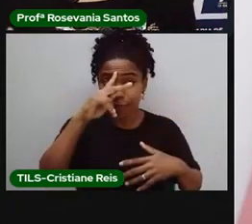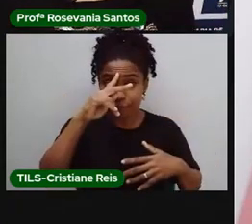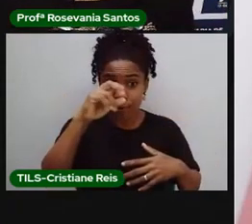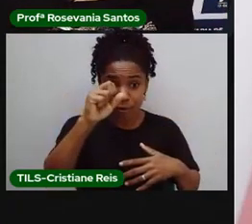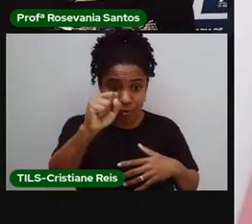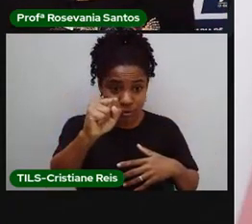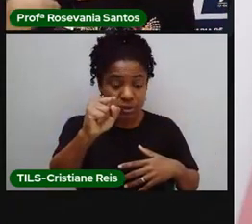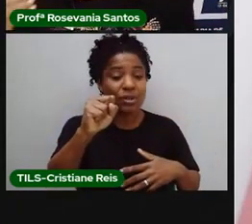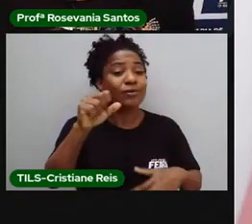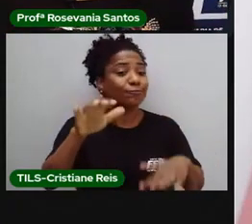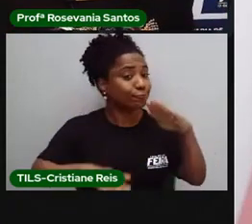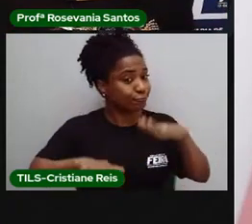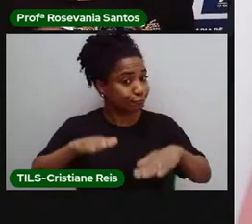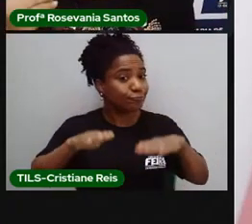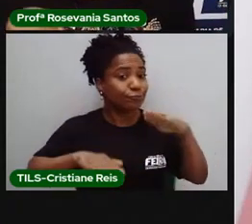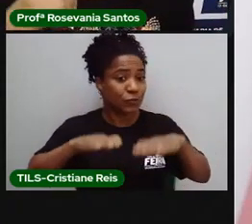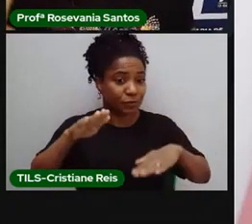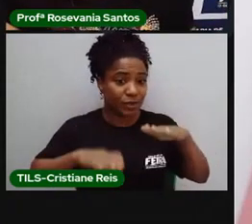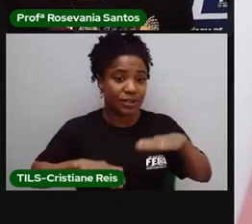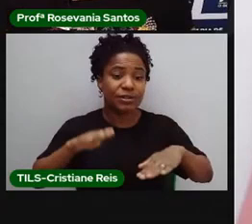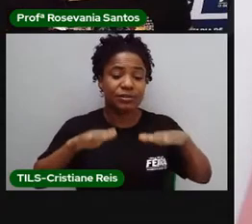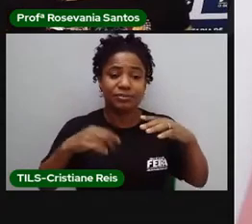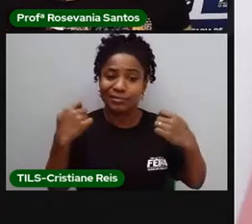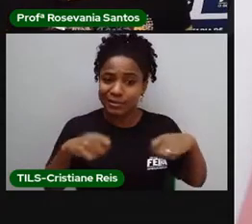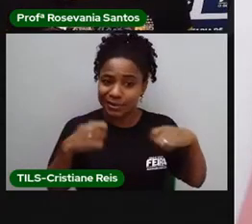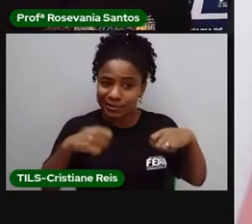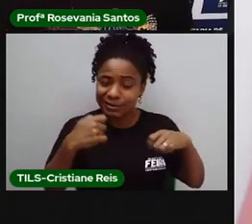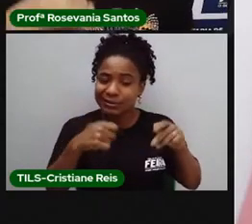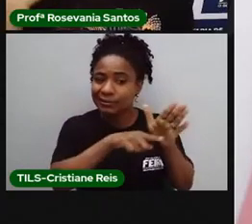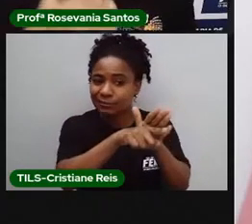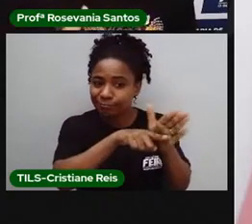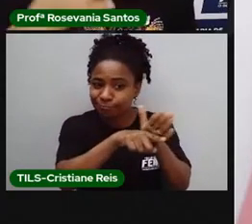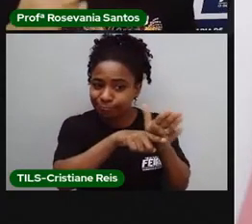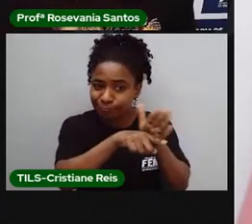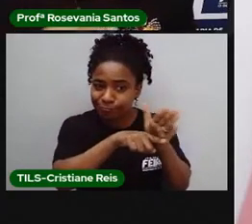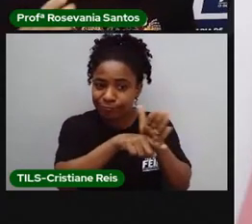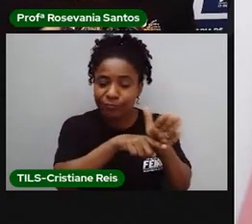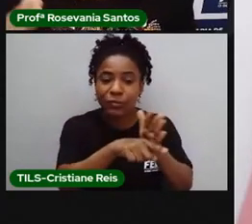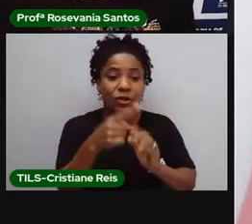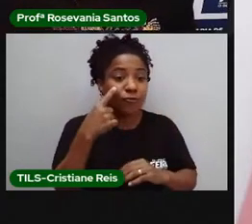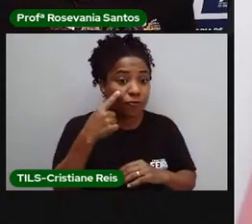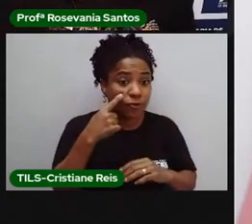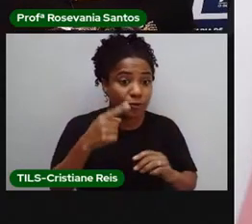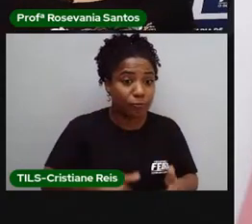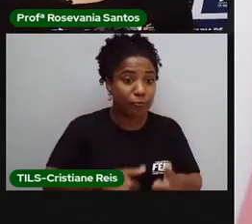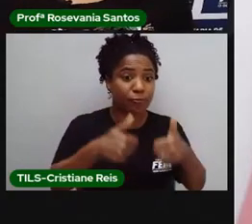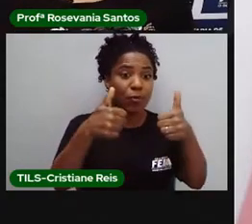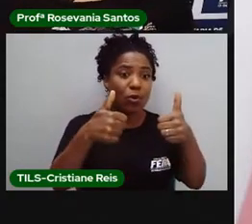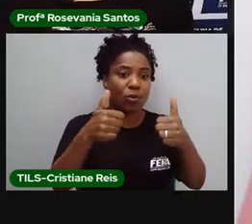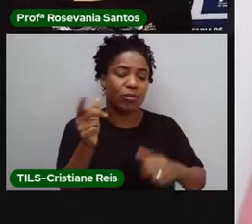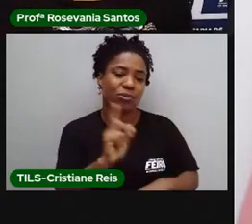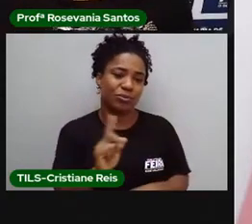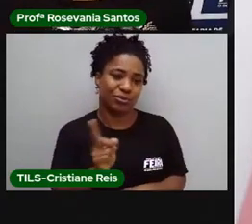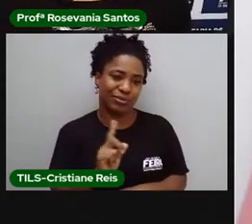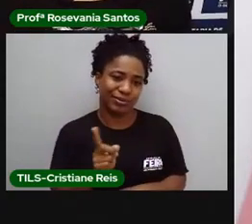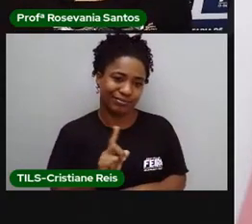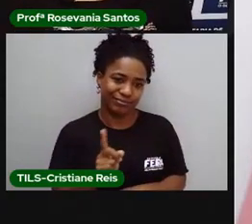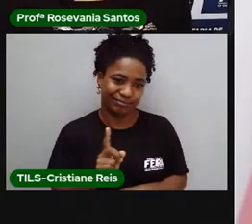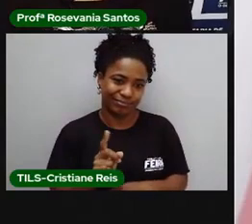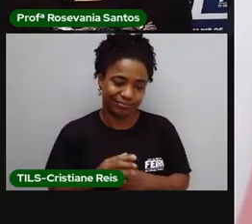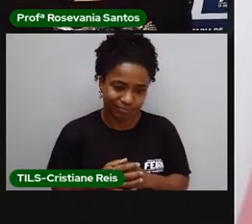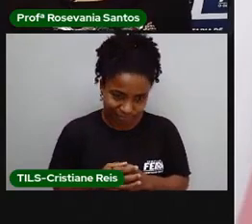Então, essas condições, elas todas têm que ser levadas em consideração, né, para saber se vai ter uma boa colheita ou não. Então, o